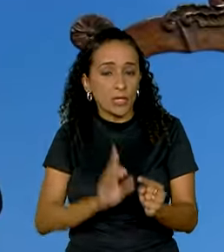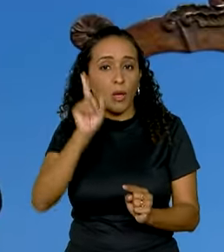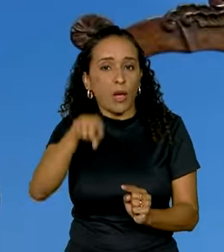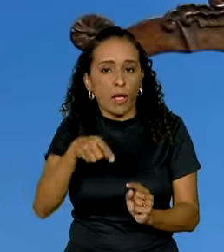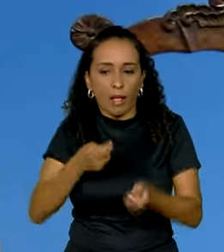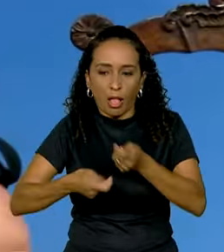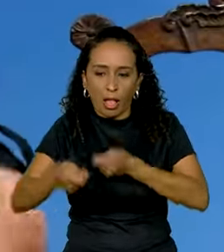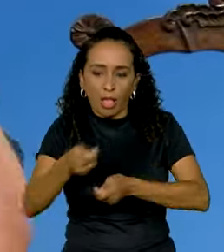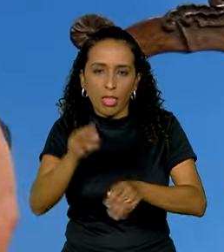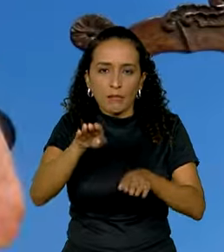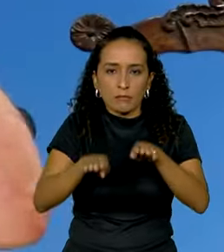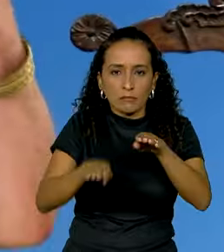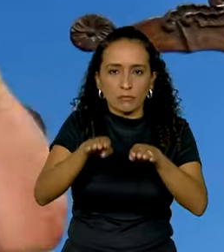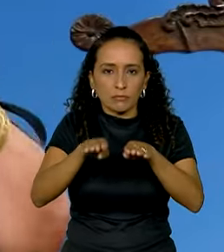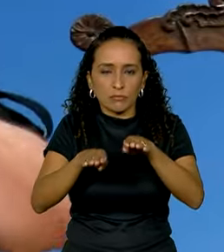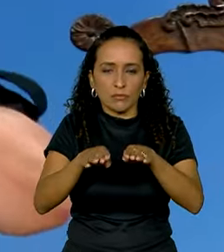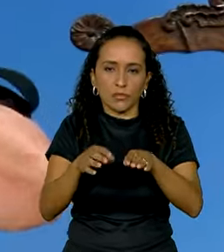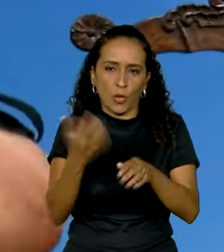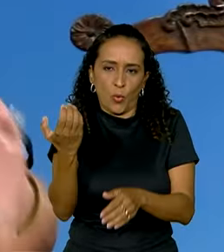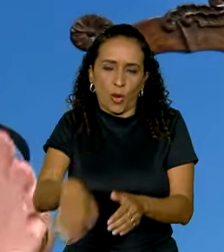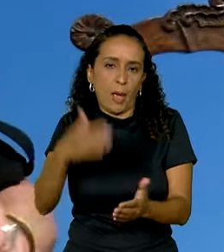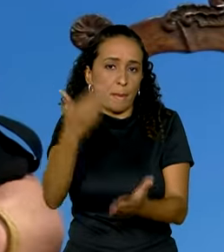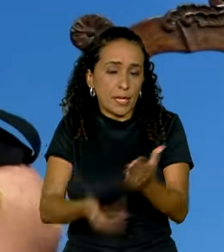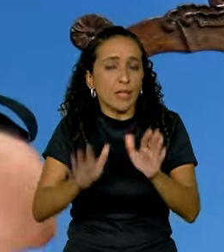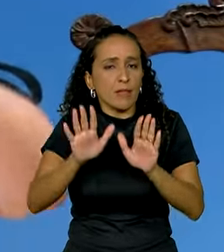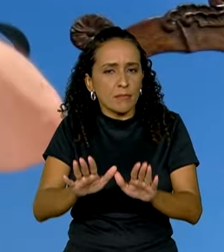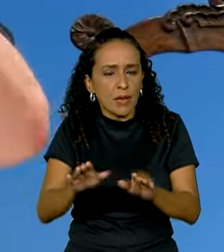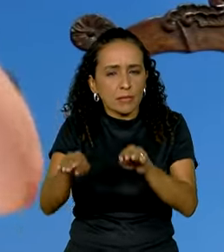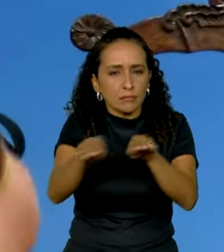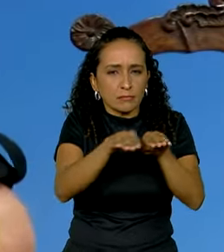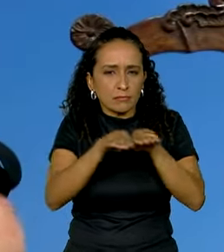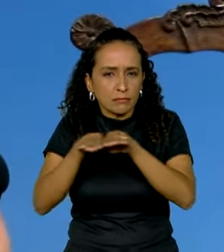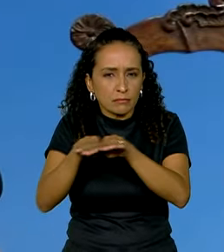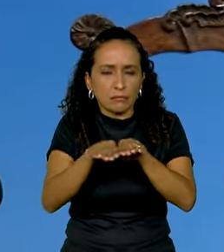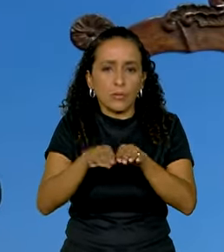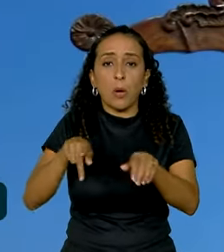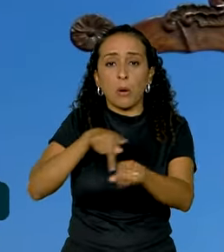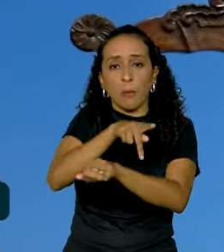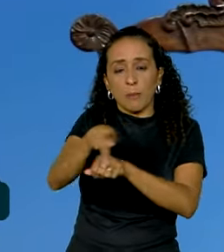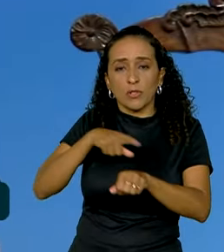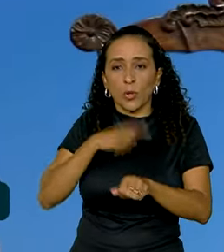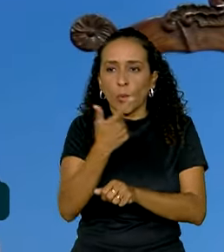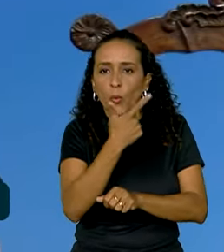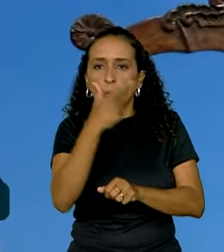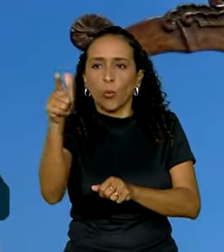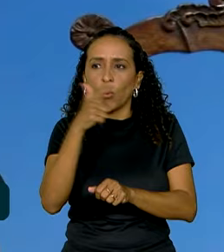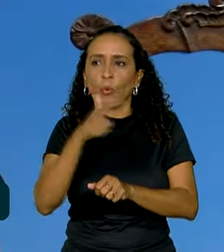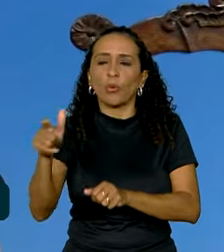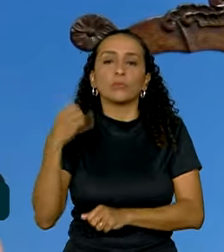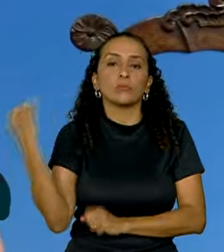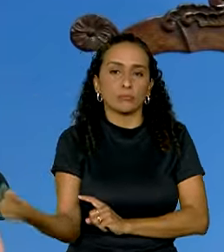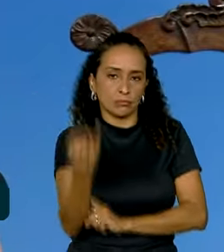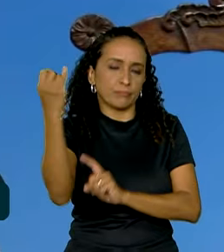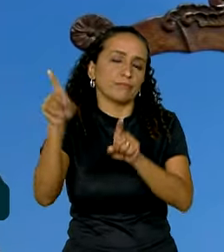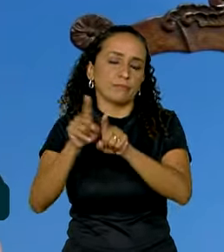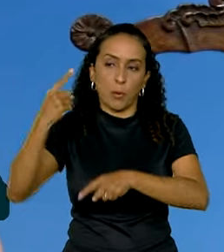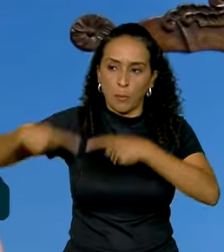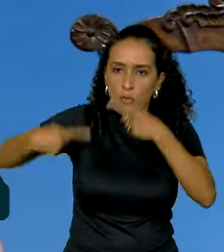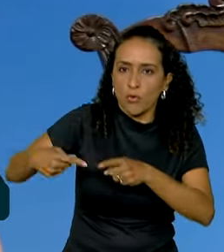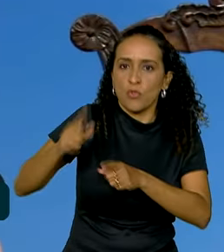equilibrado. A gente não quer também perder, mas vamos ter um comércio equilibrado com países que têm outra importância política,